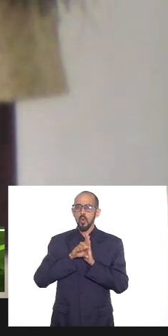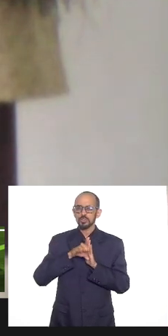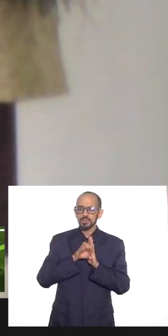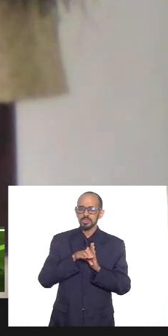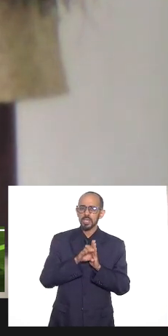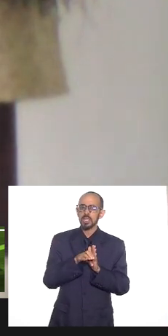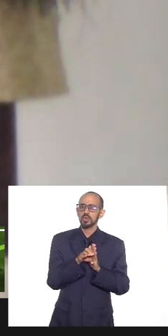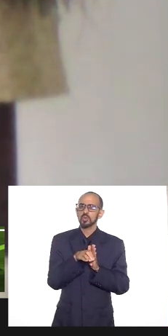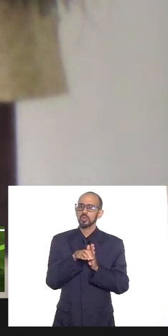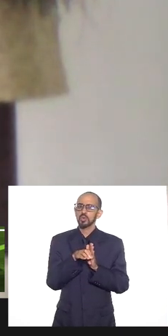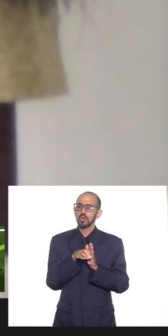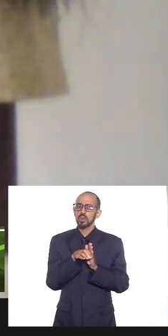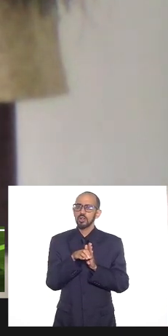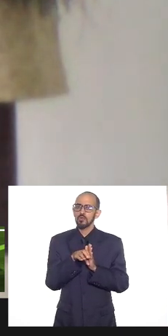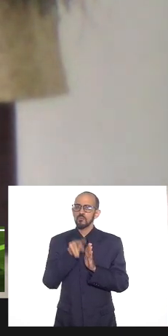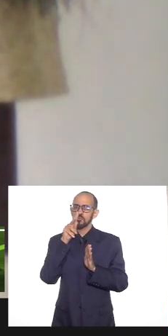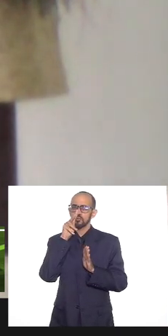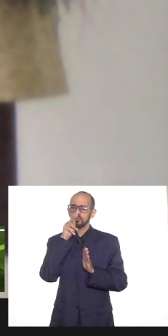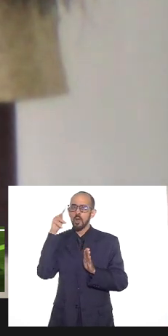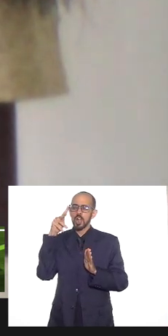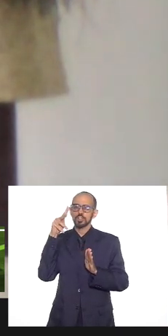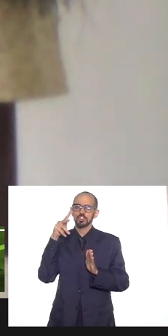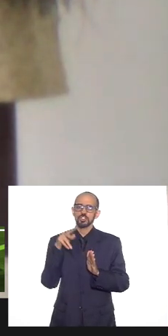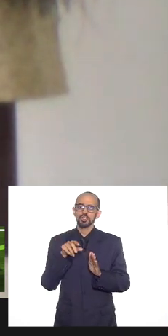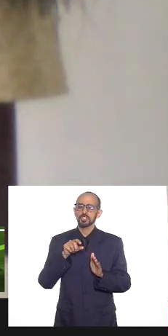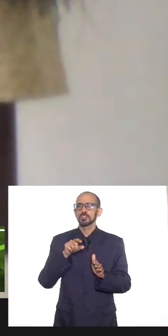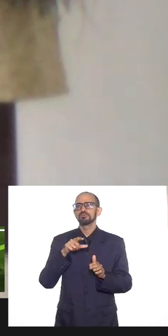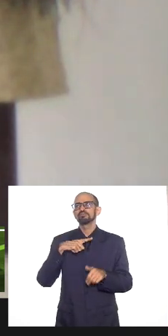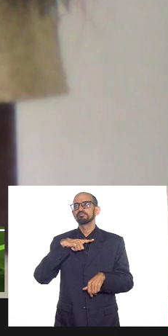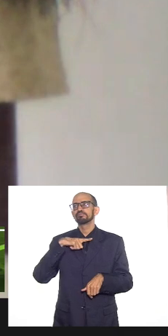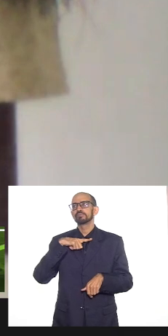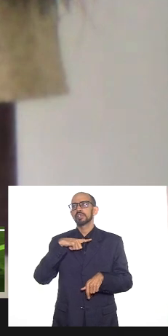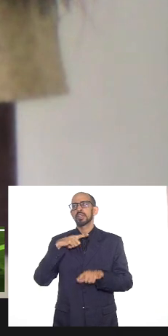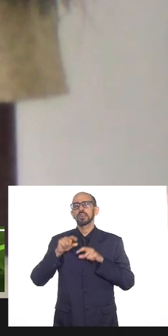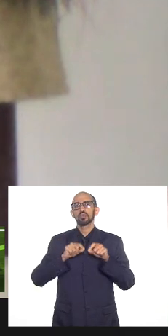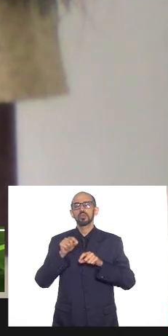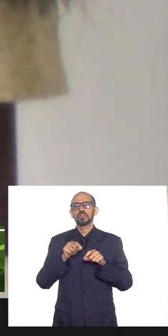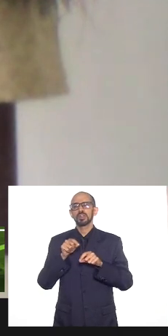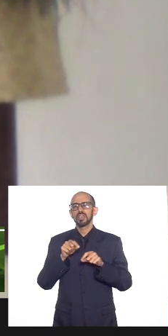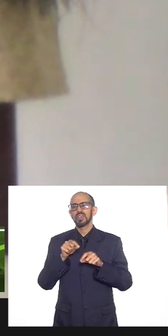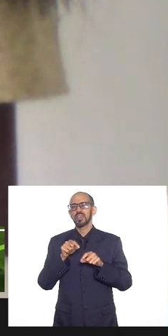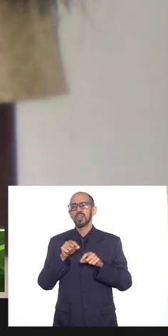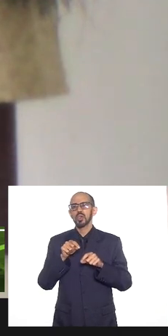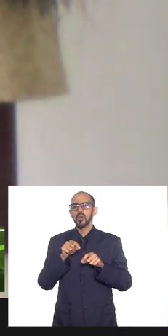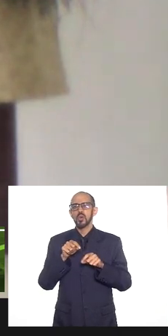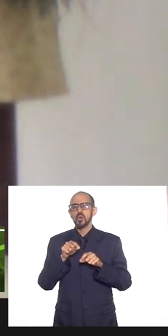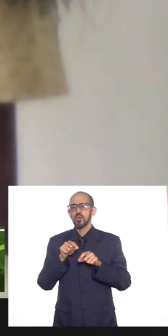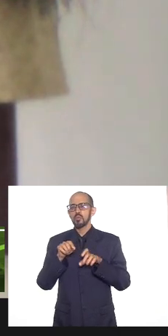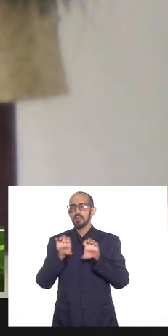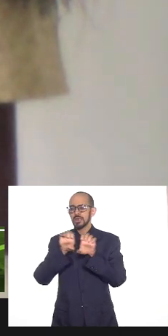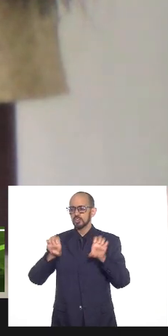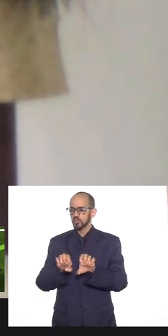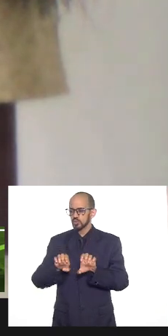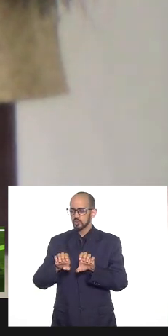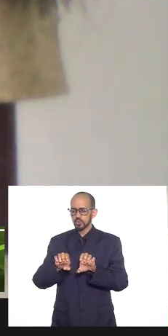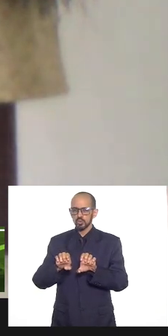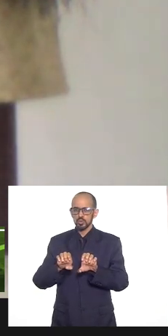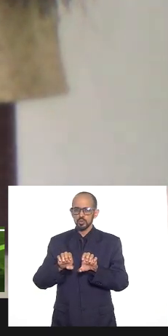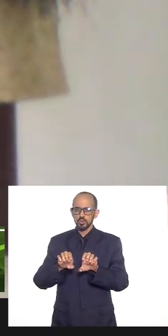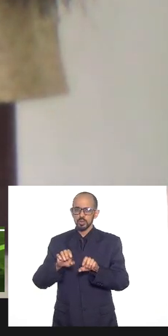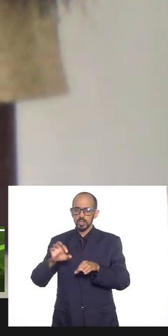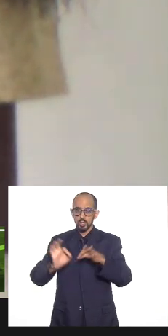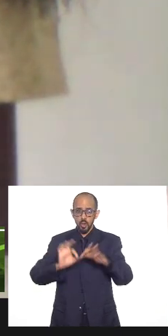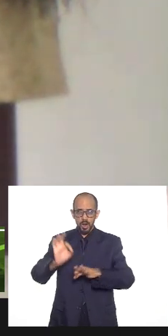um maniqueísmo estrutural e estruturante que